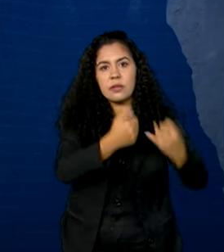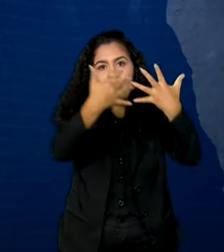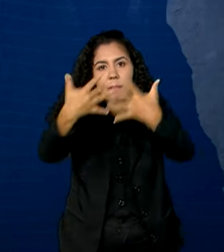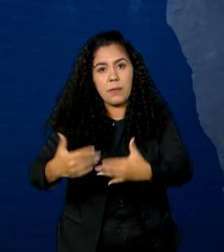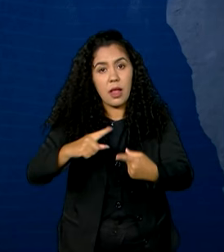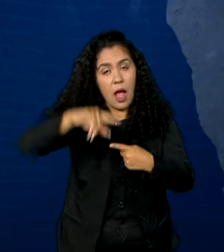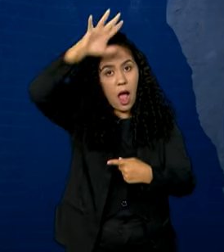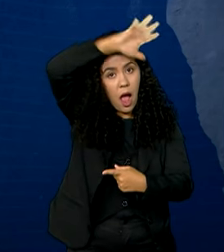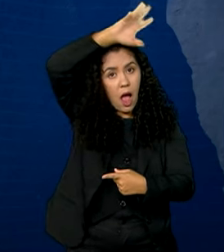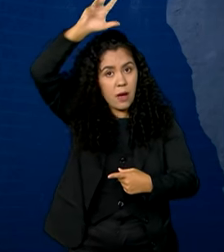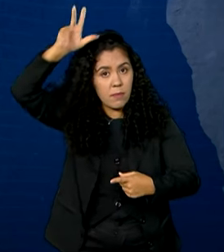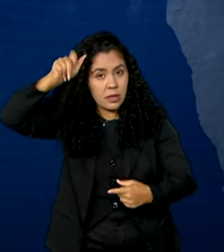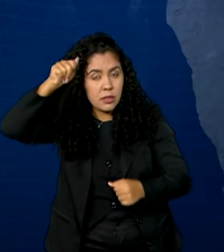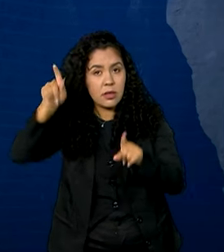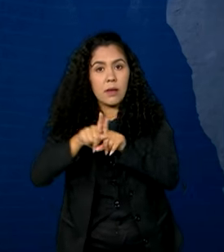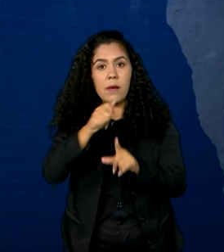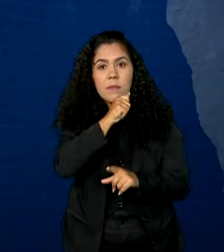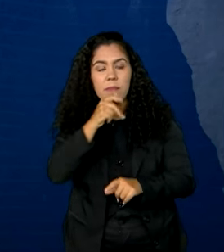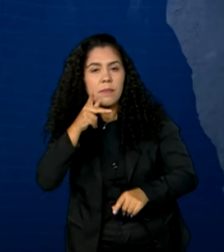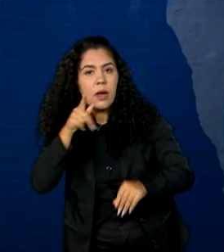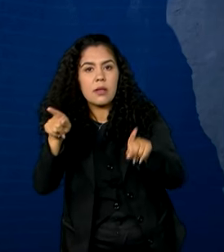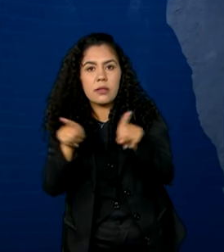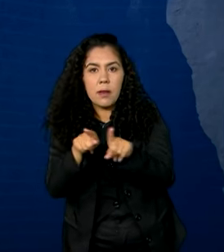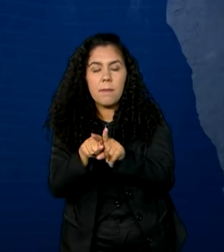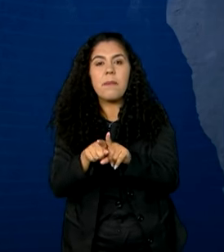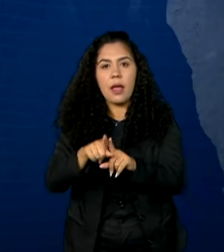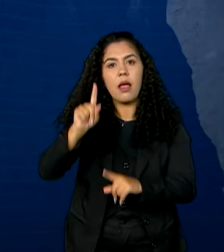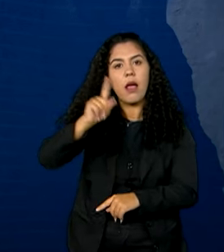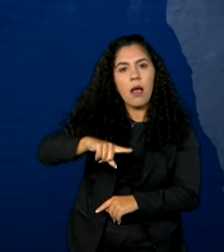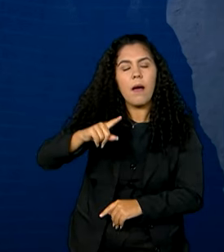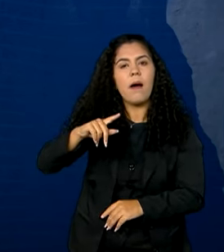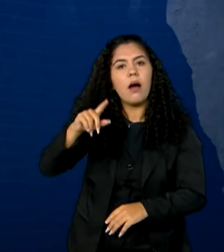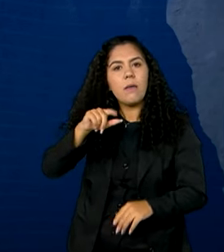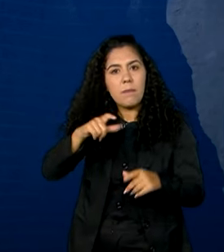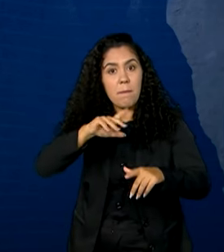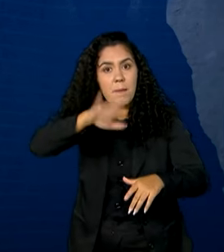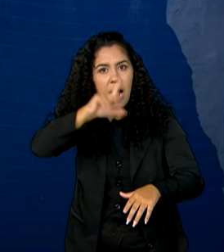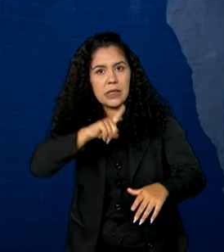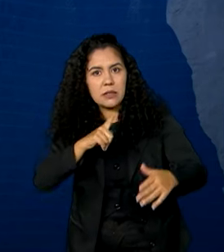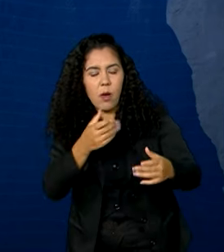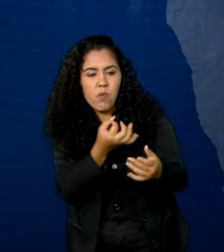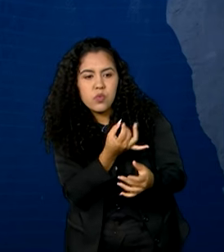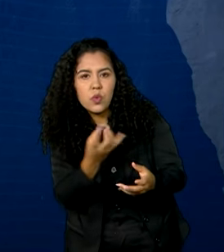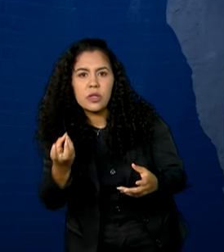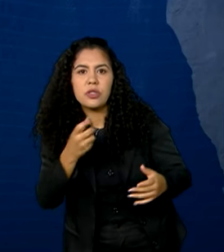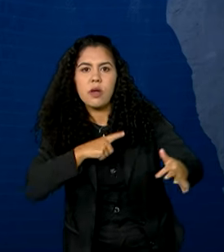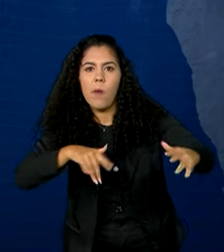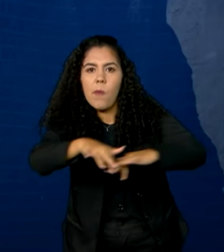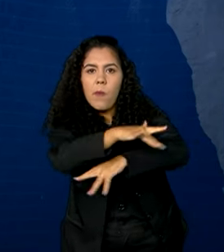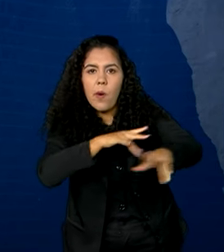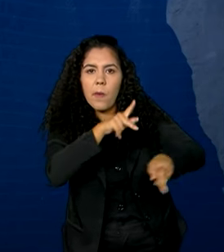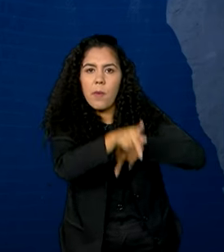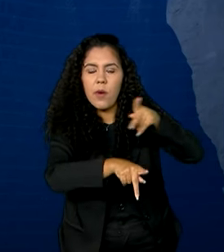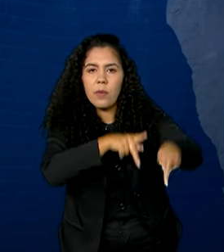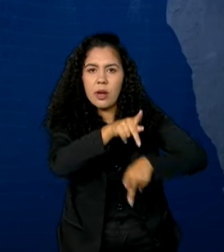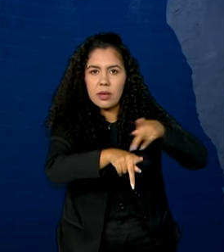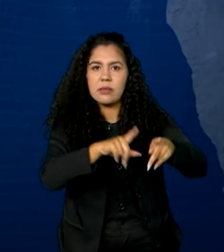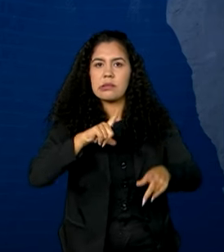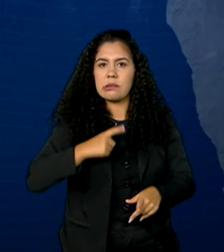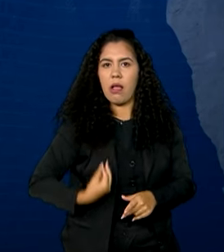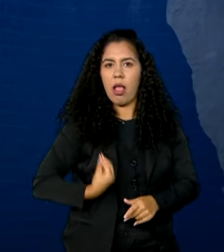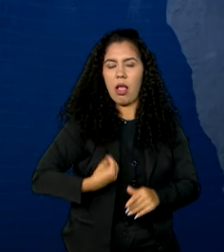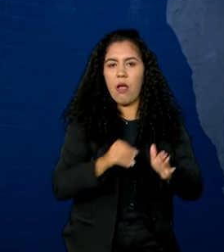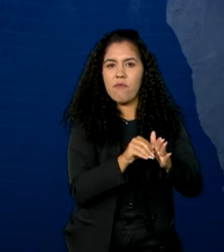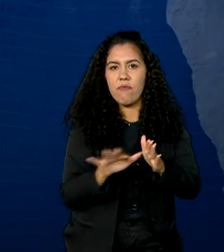Amapá e Pará são as unidades da federação com as maiores proporções de sua população residindo em